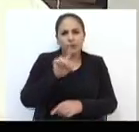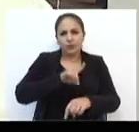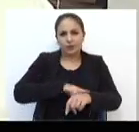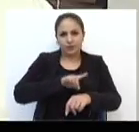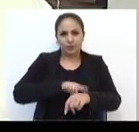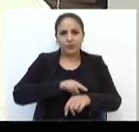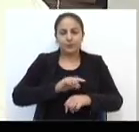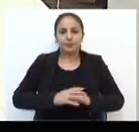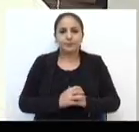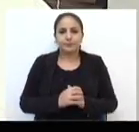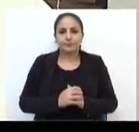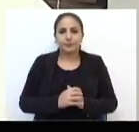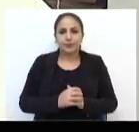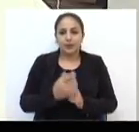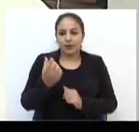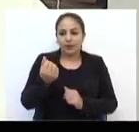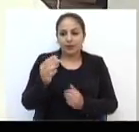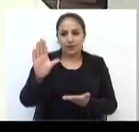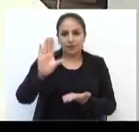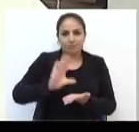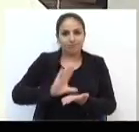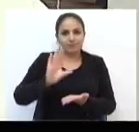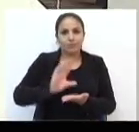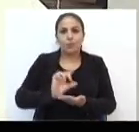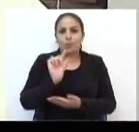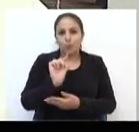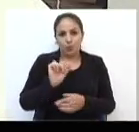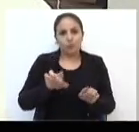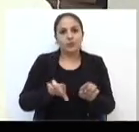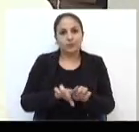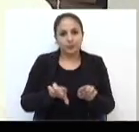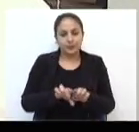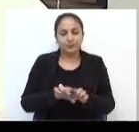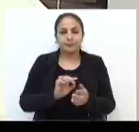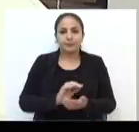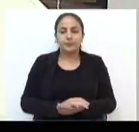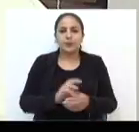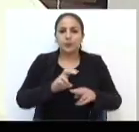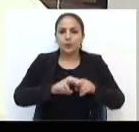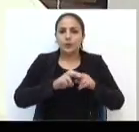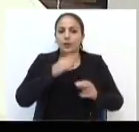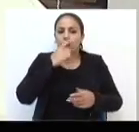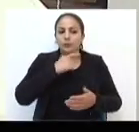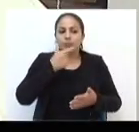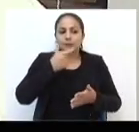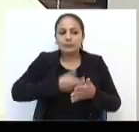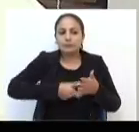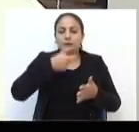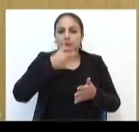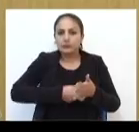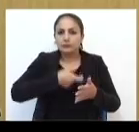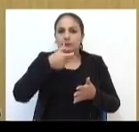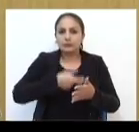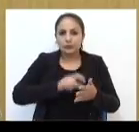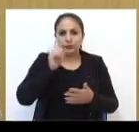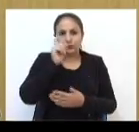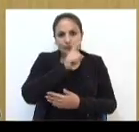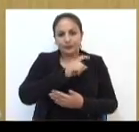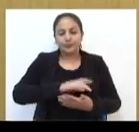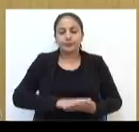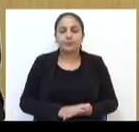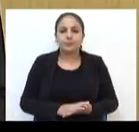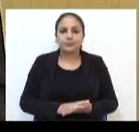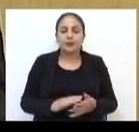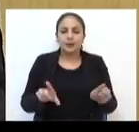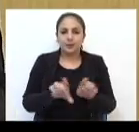os recursos financeiros muito pouco também. Então foi uma luta muito árdua. E também